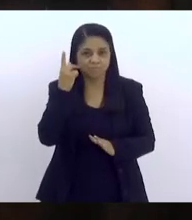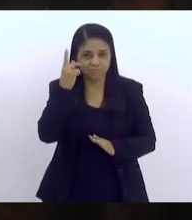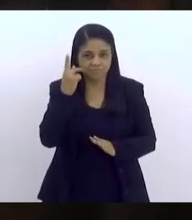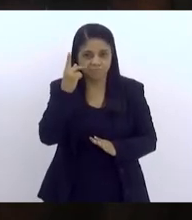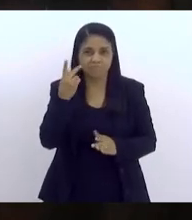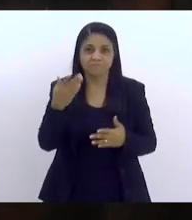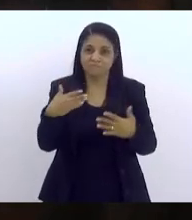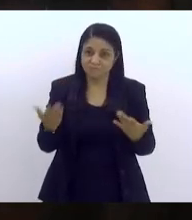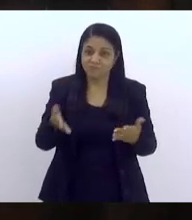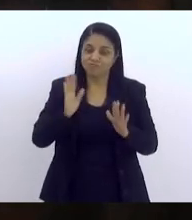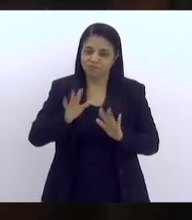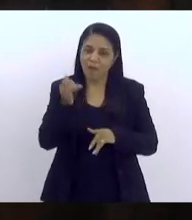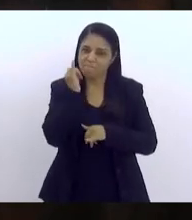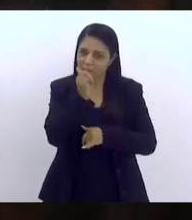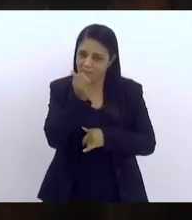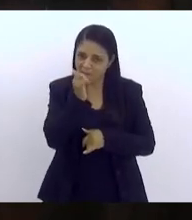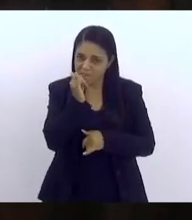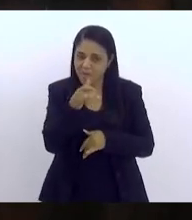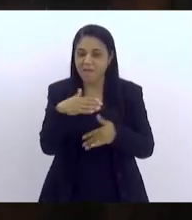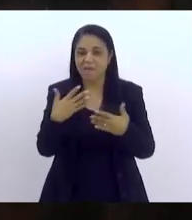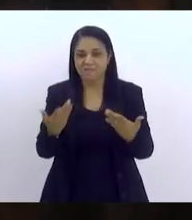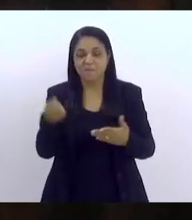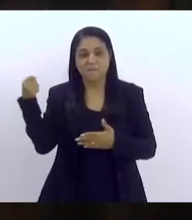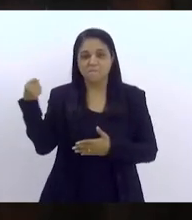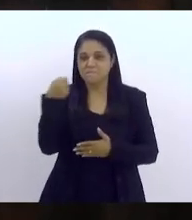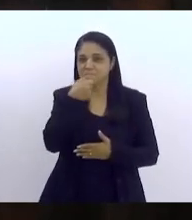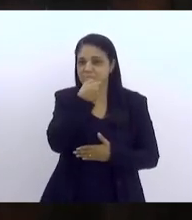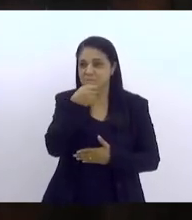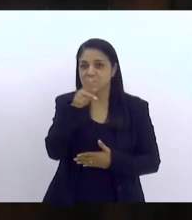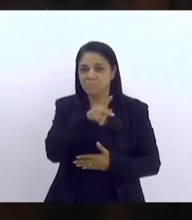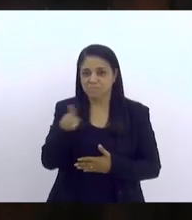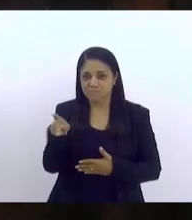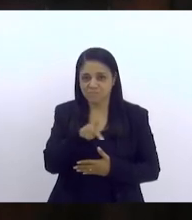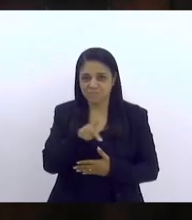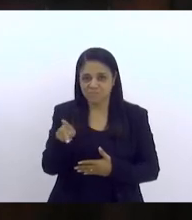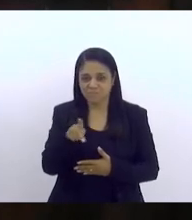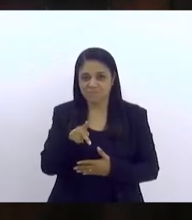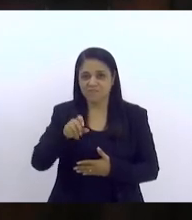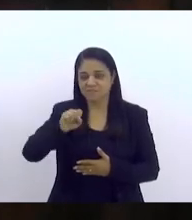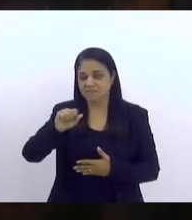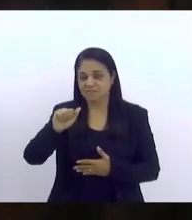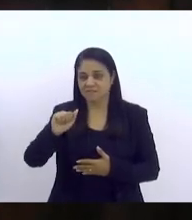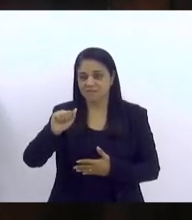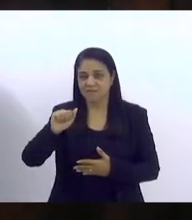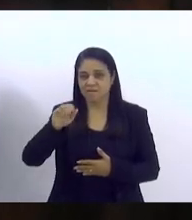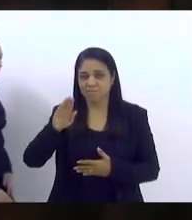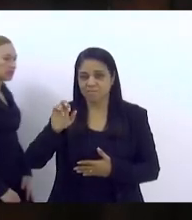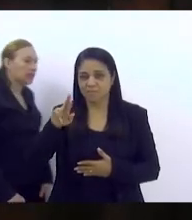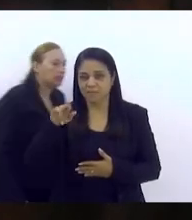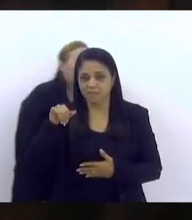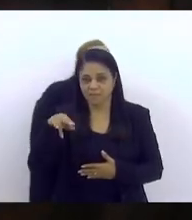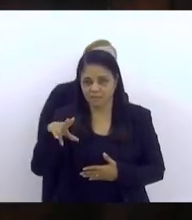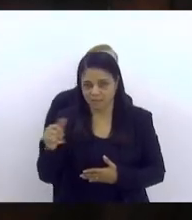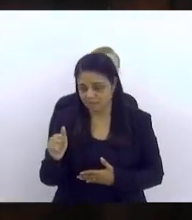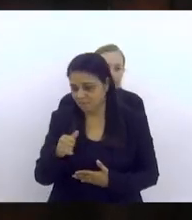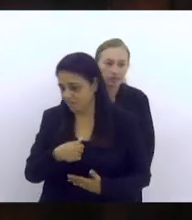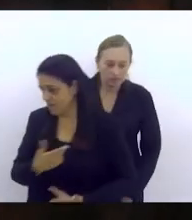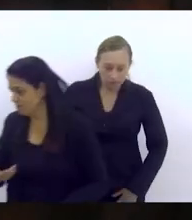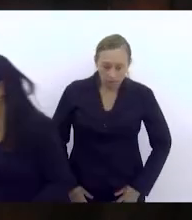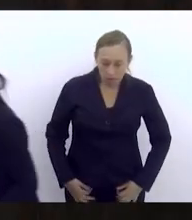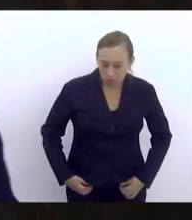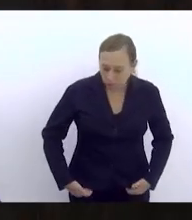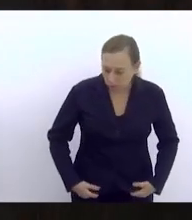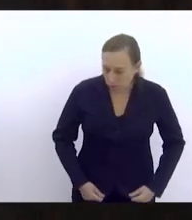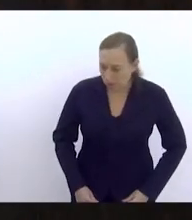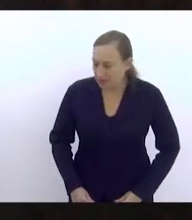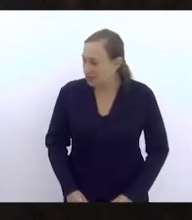Bom, falei demais. Então, agora passamos para a professora Sabrina Batista Bartman, está certo, professora,